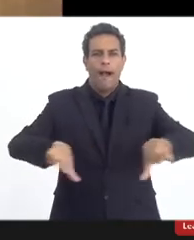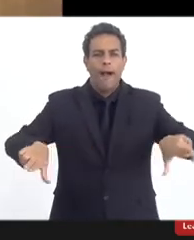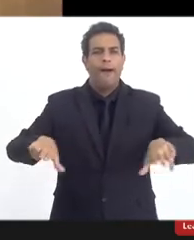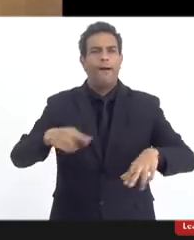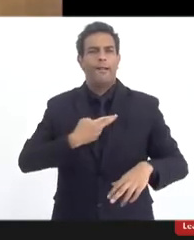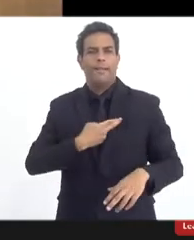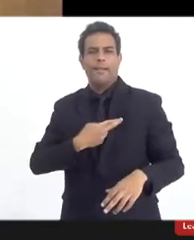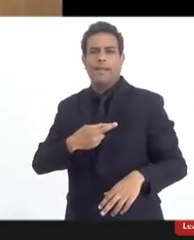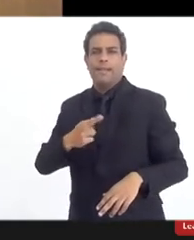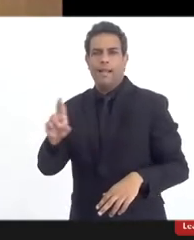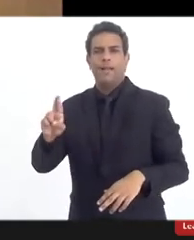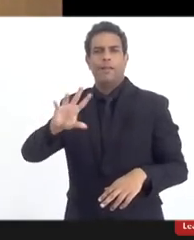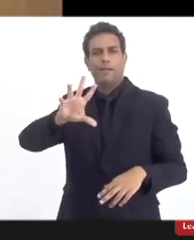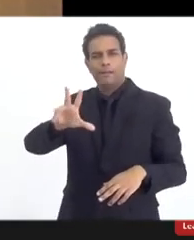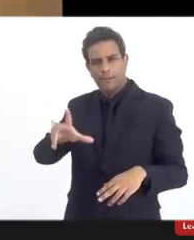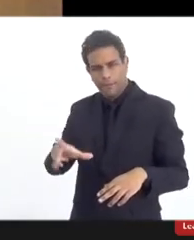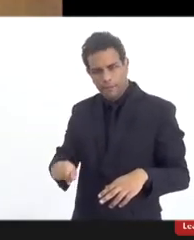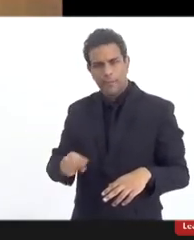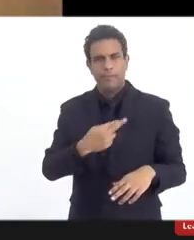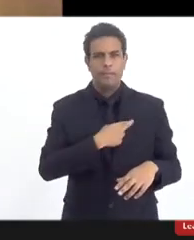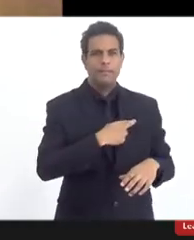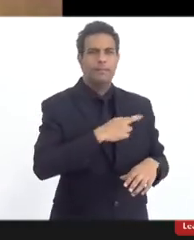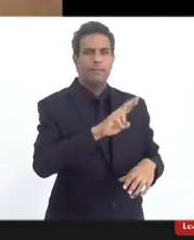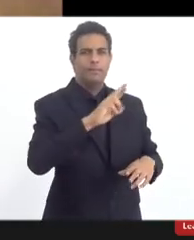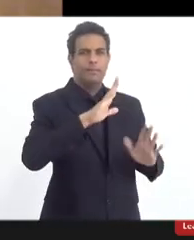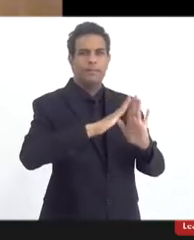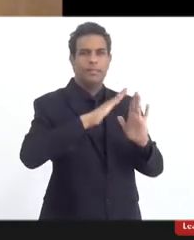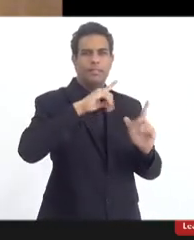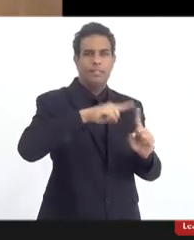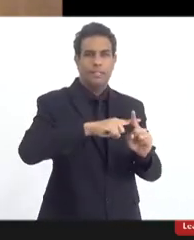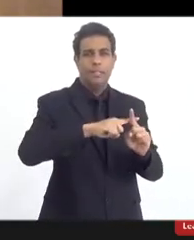entre religiões, seja intra